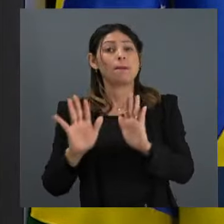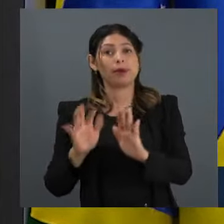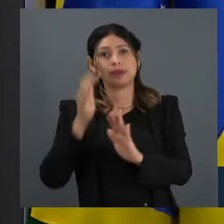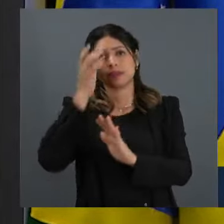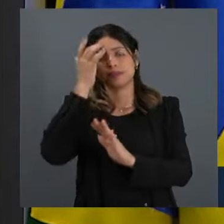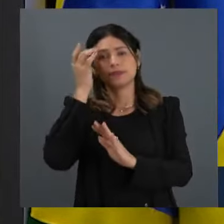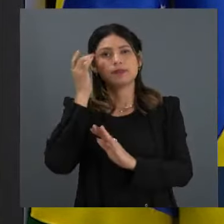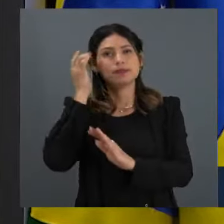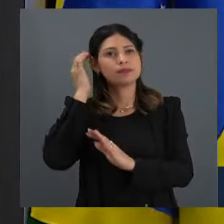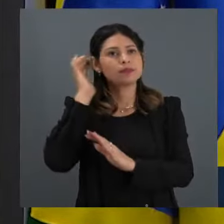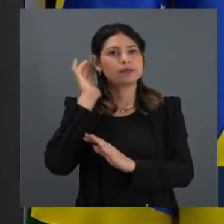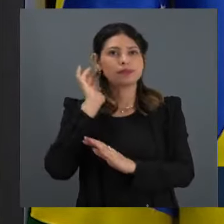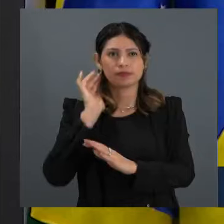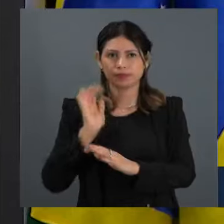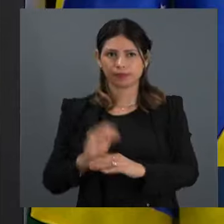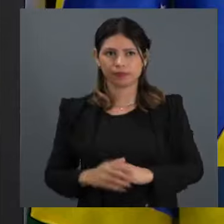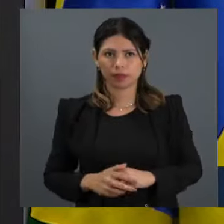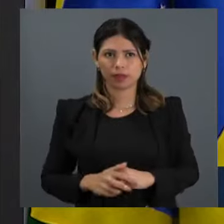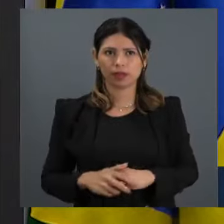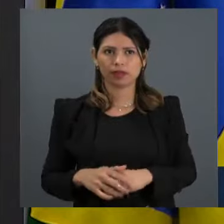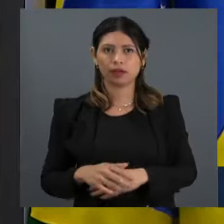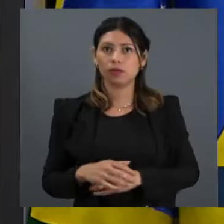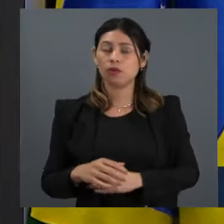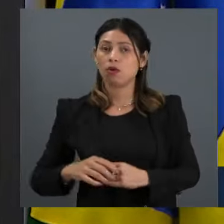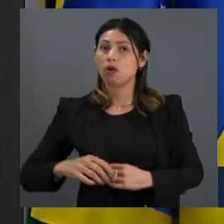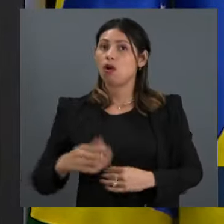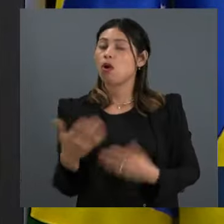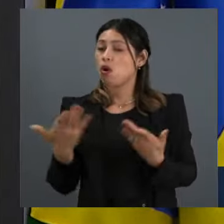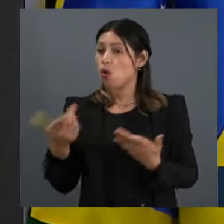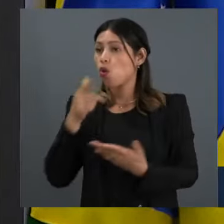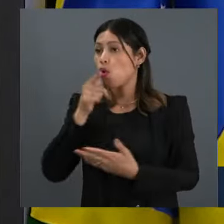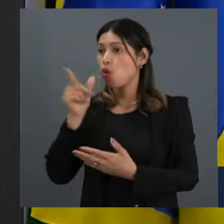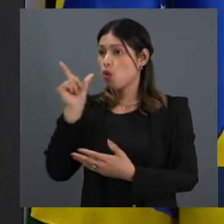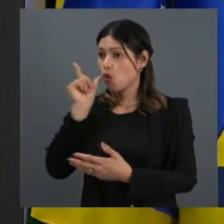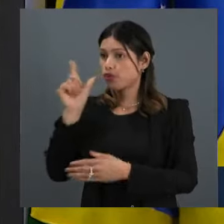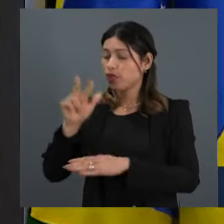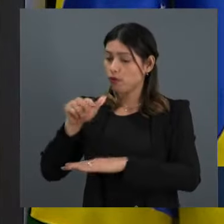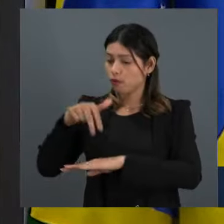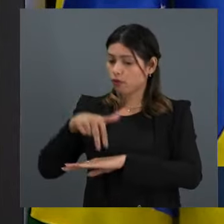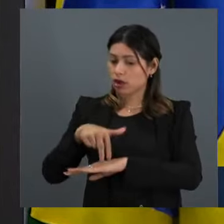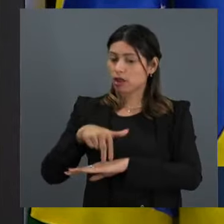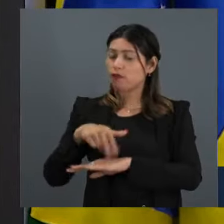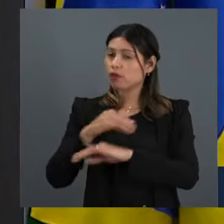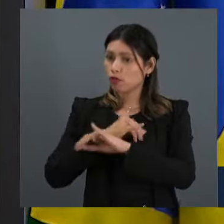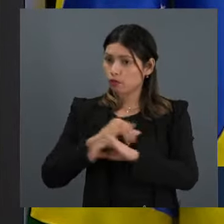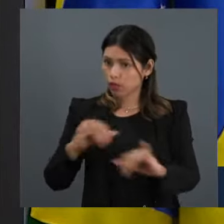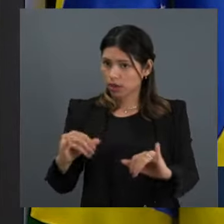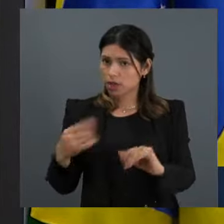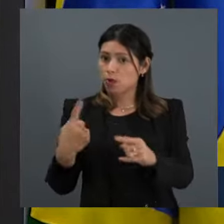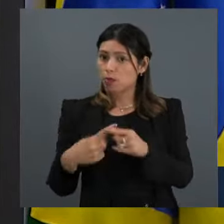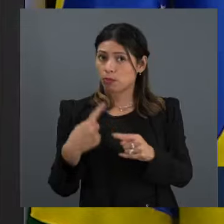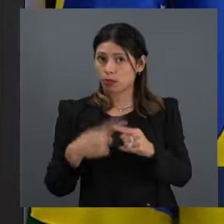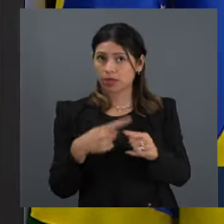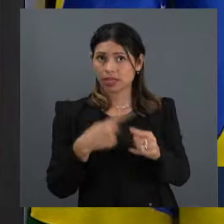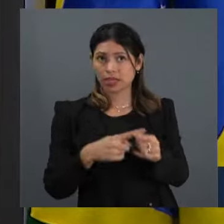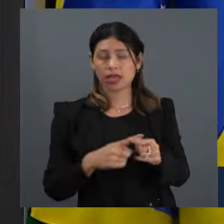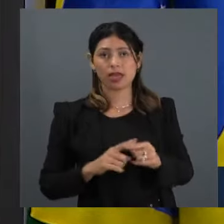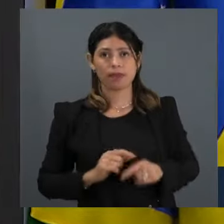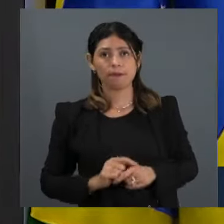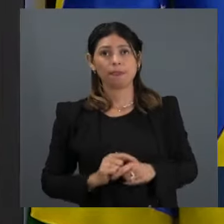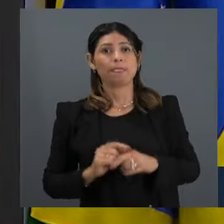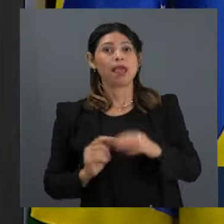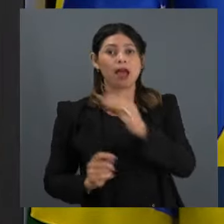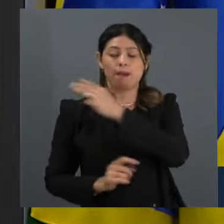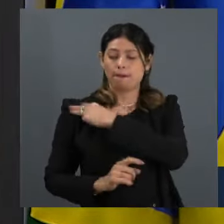o grande fato de ontem, é isso que me traz à tribuna, foi a posse da ministra Carmen Lúcia na presidência do TSE.